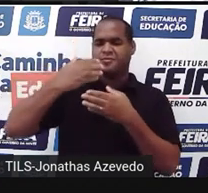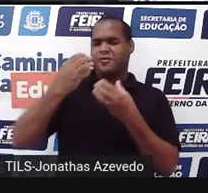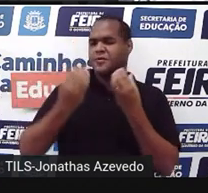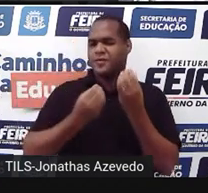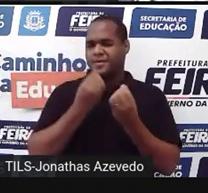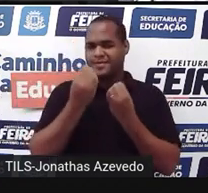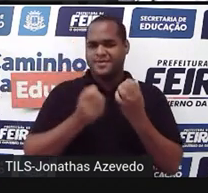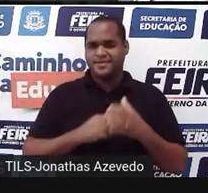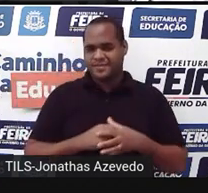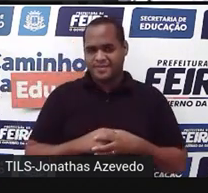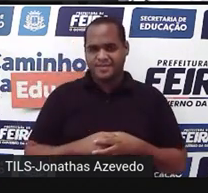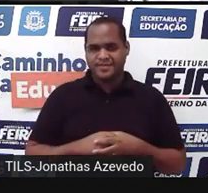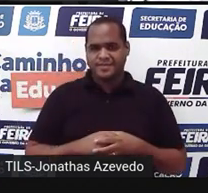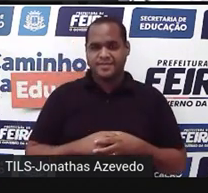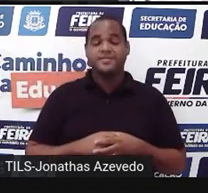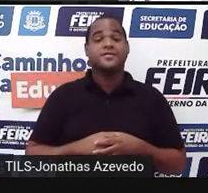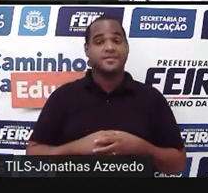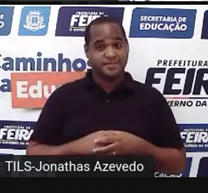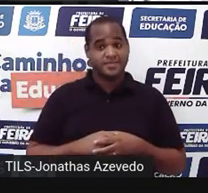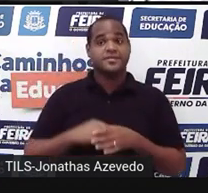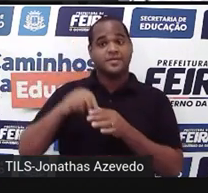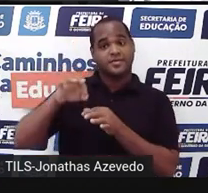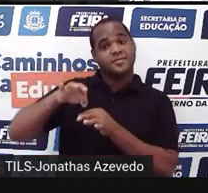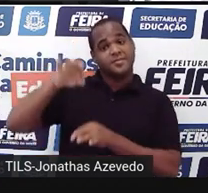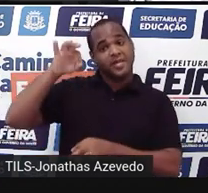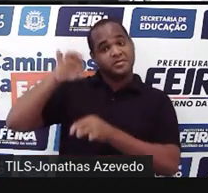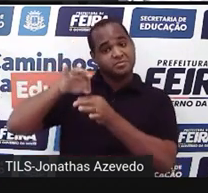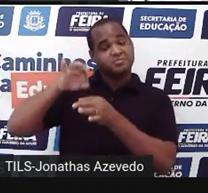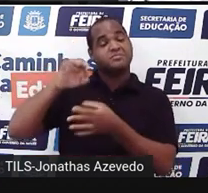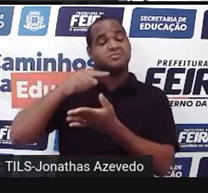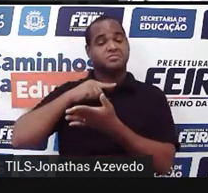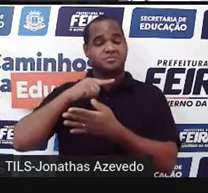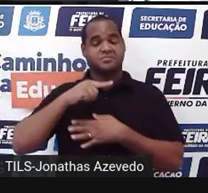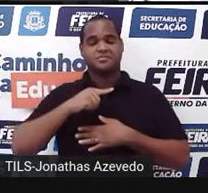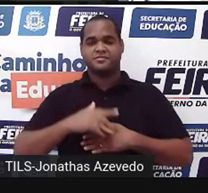mede isso? Através do comprimento, né?